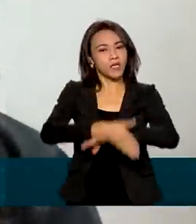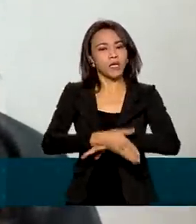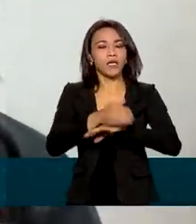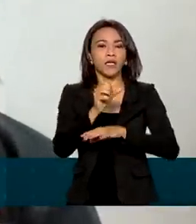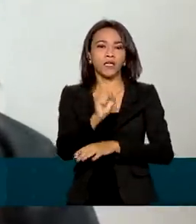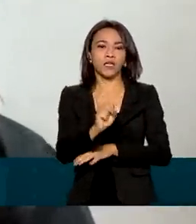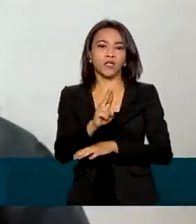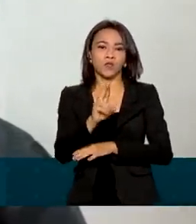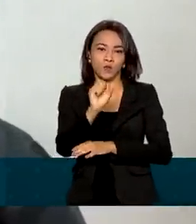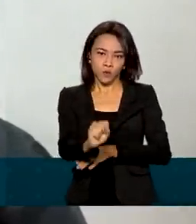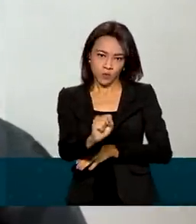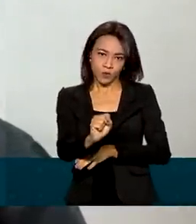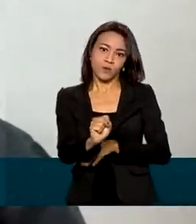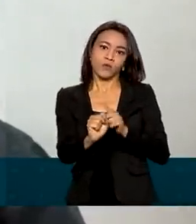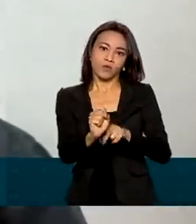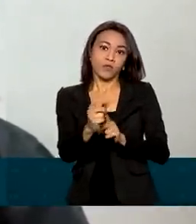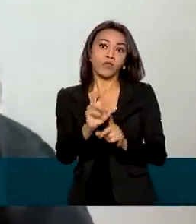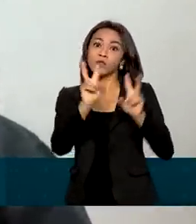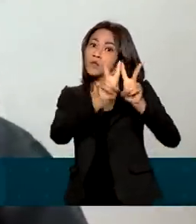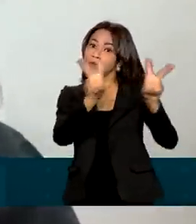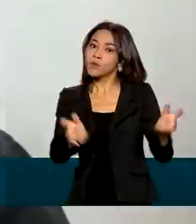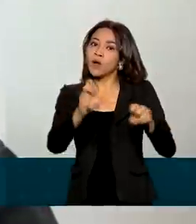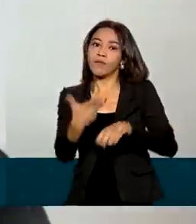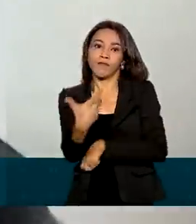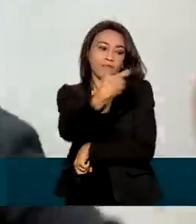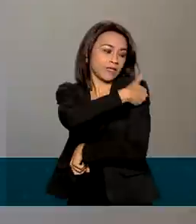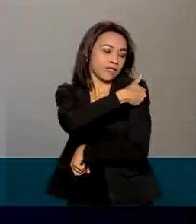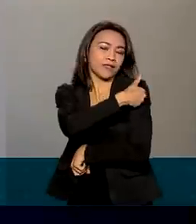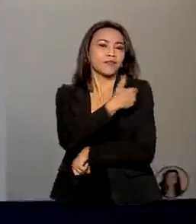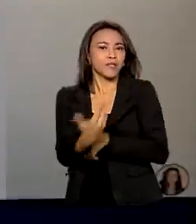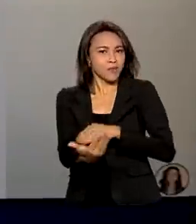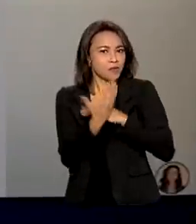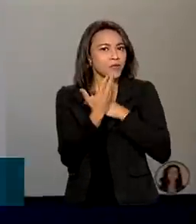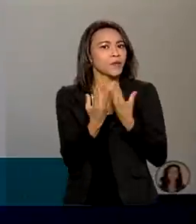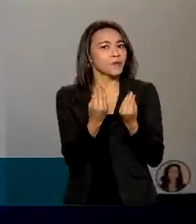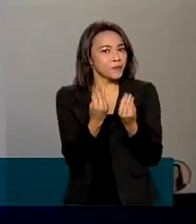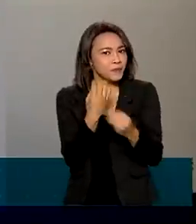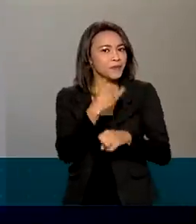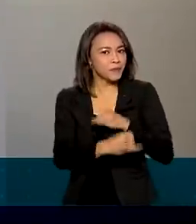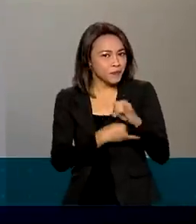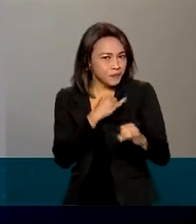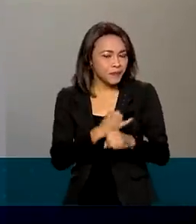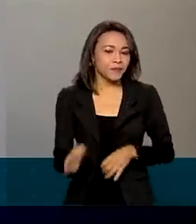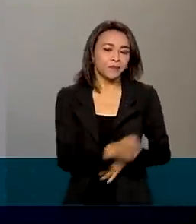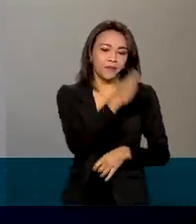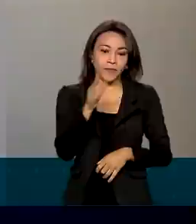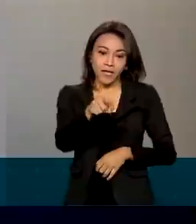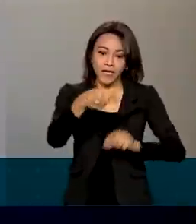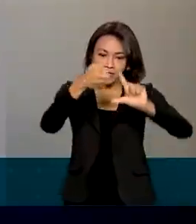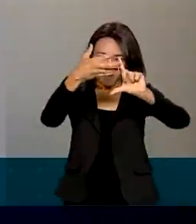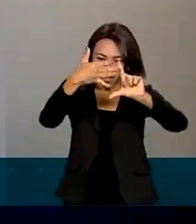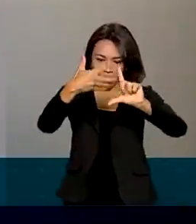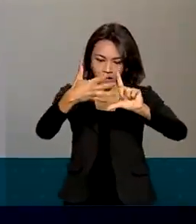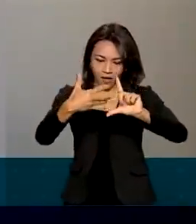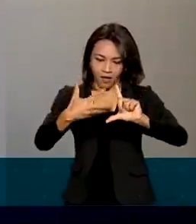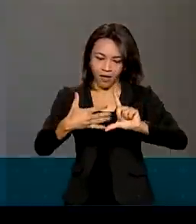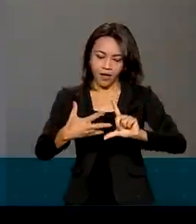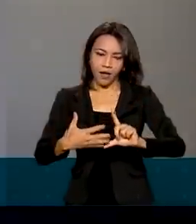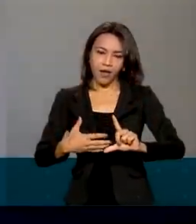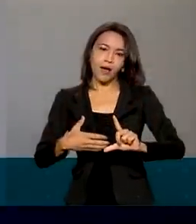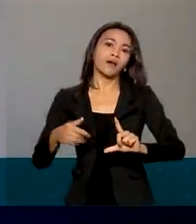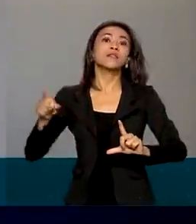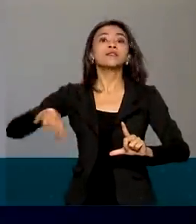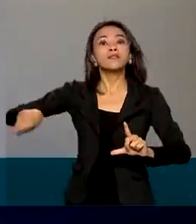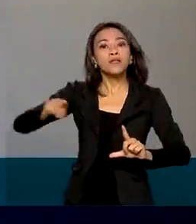eu consigo verificar a minha carteirinha de vacinação. Tem me ajudado bastante. E em tempos de pandemia, o portal está sendo uma opção para os